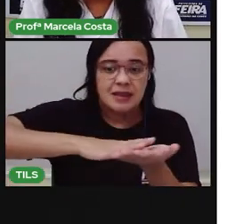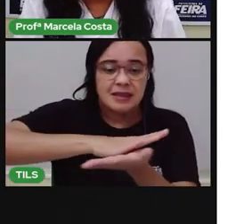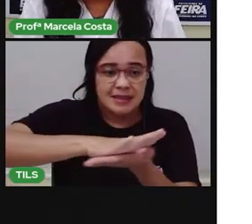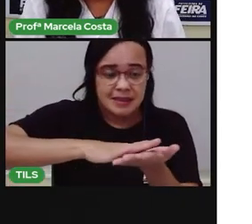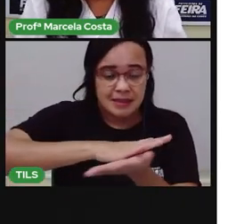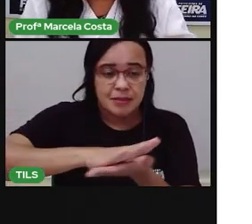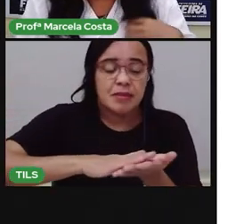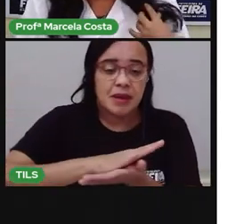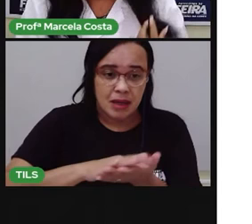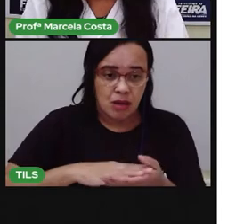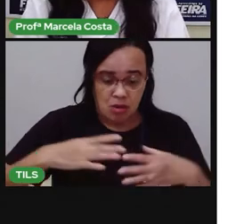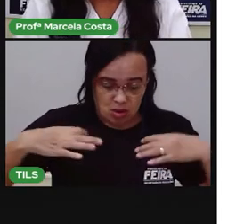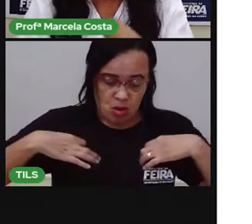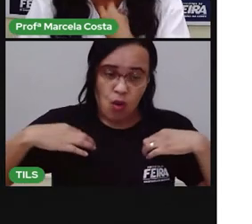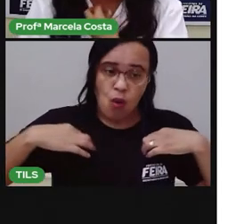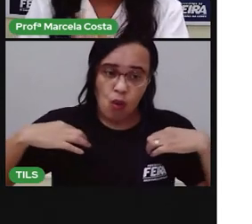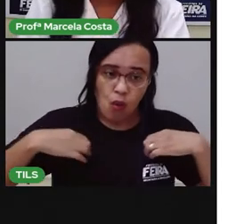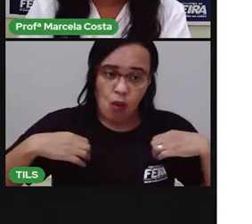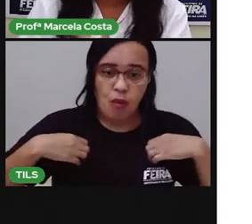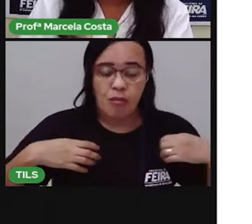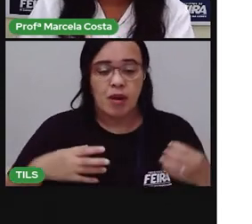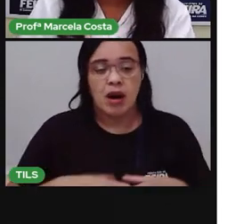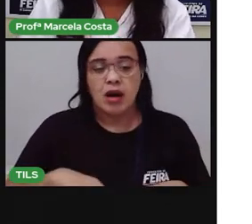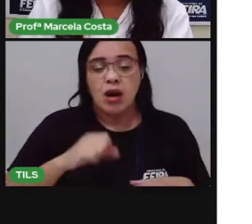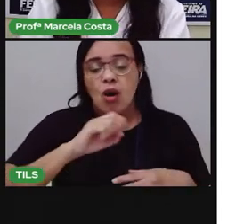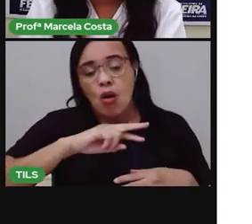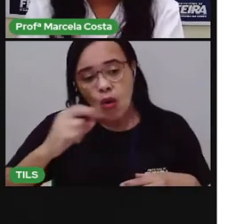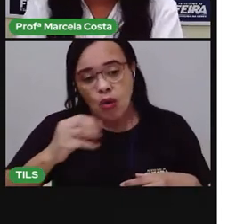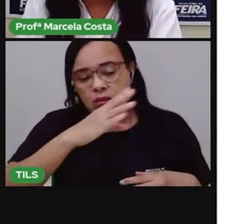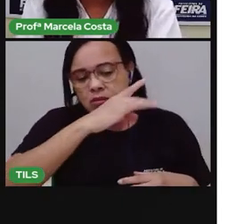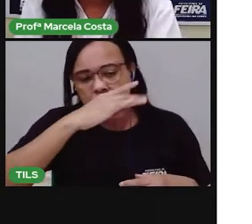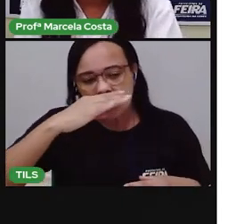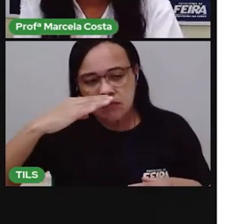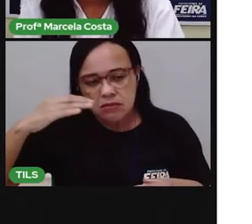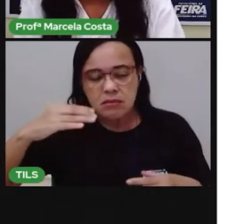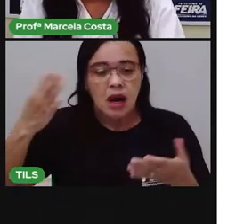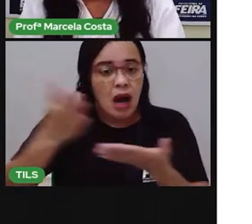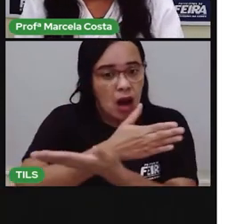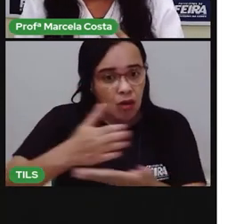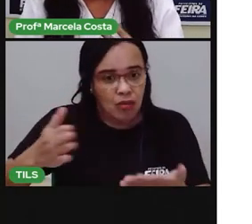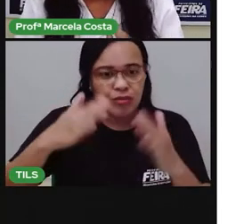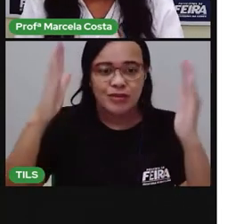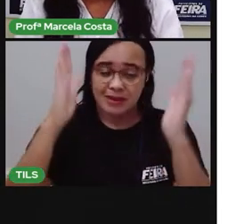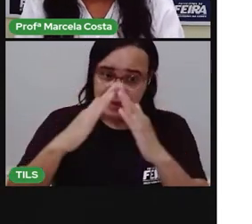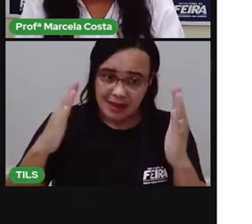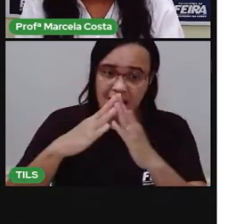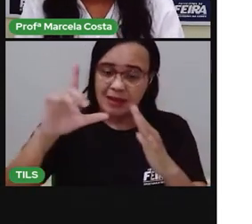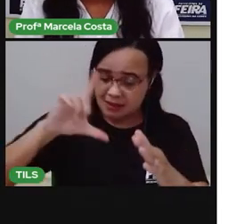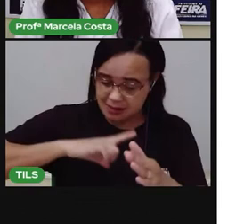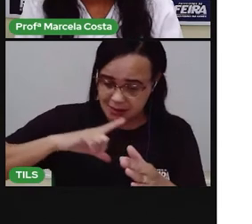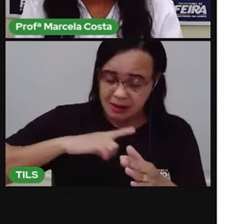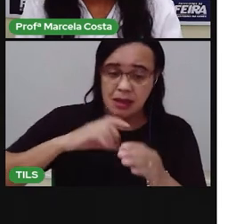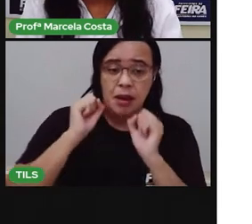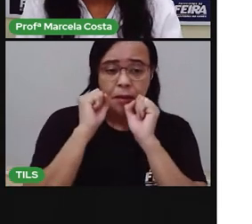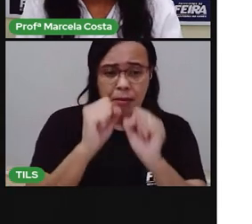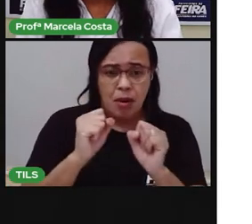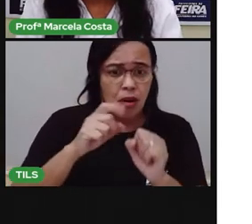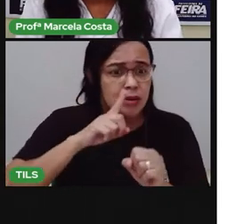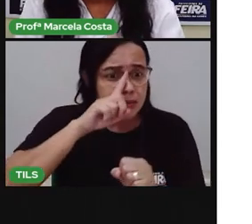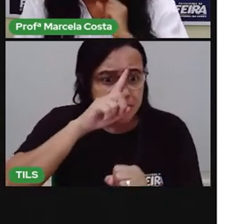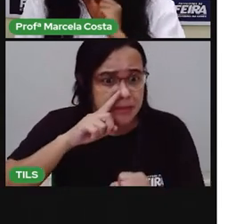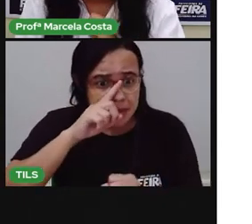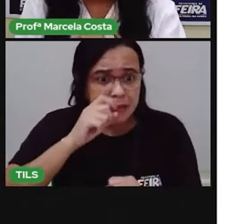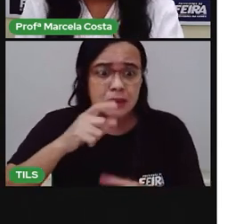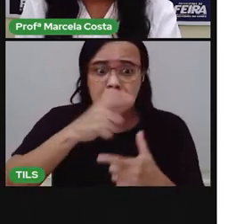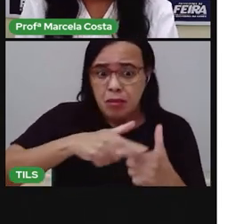amaciante, são alguns dos produtos de limpeza que a gente tem em casa e que podem causar acidentes domésticos.